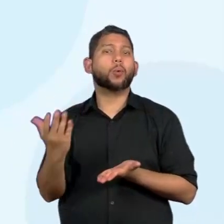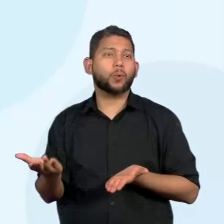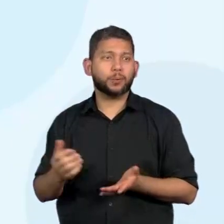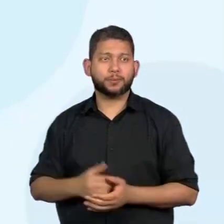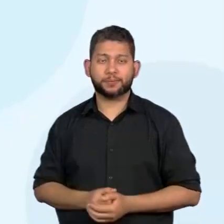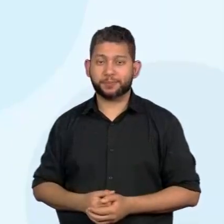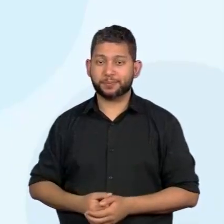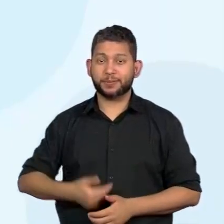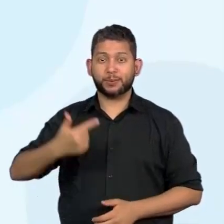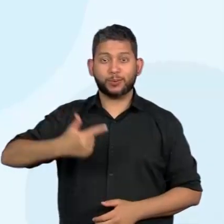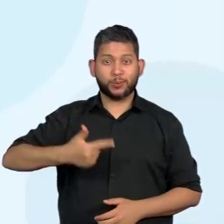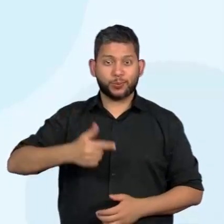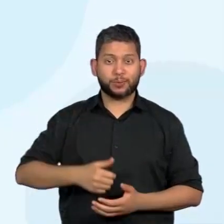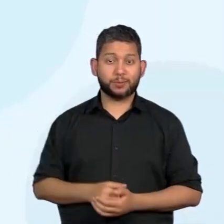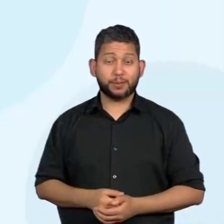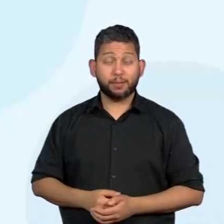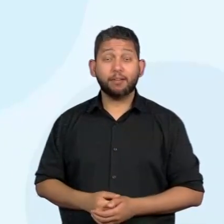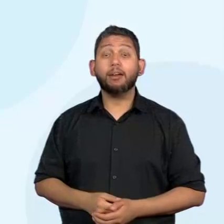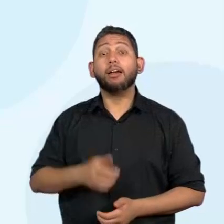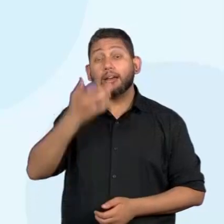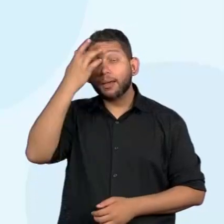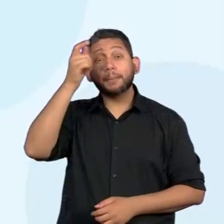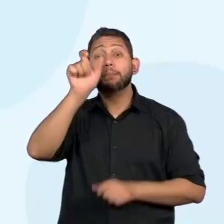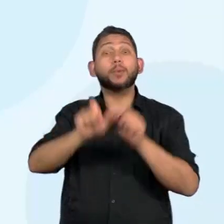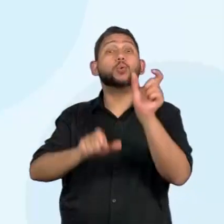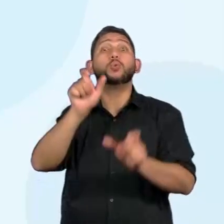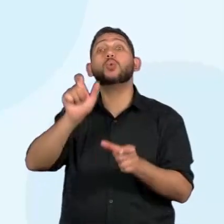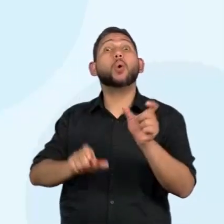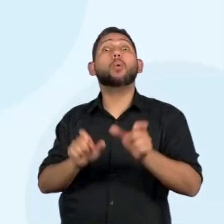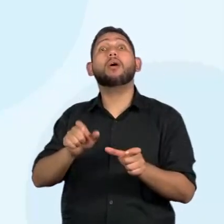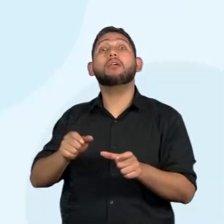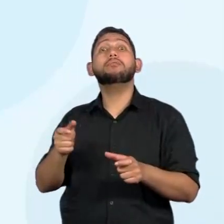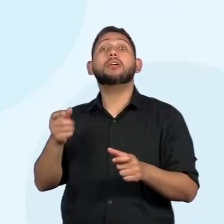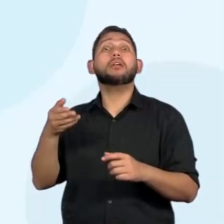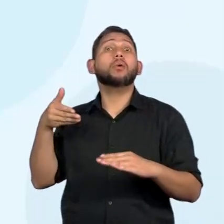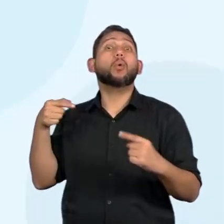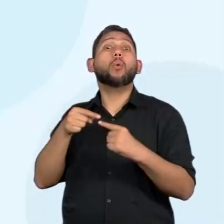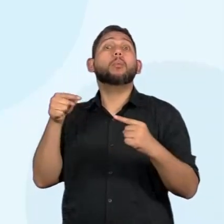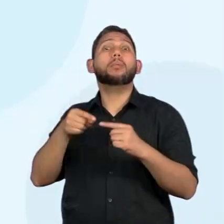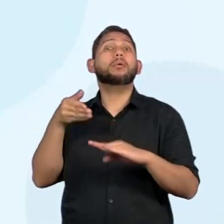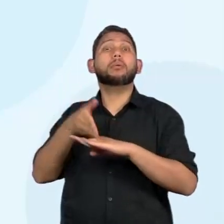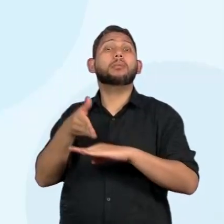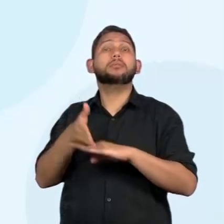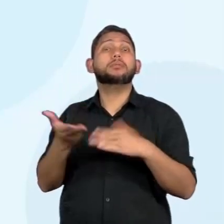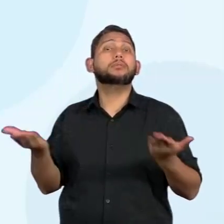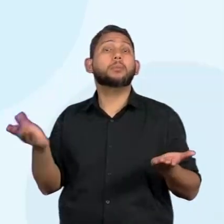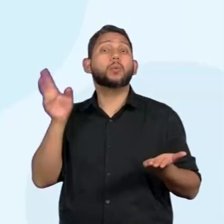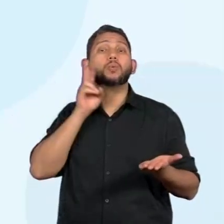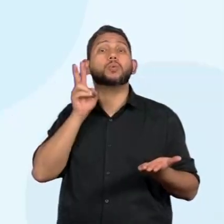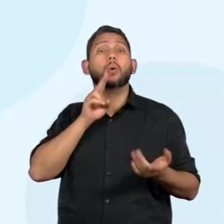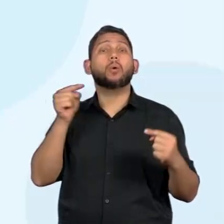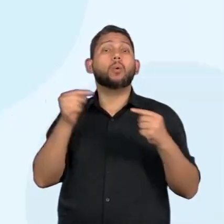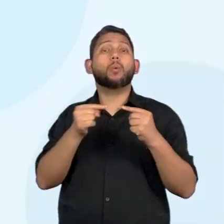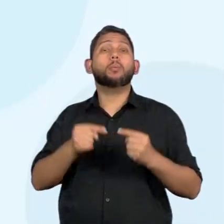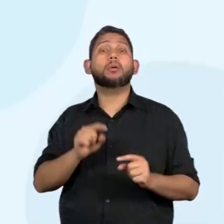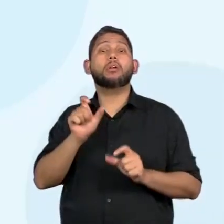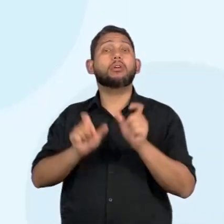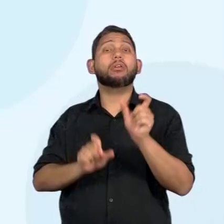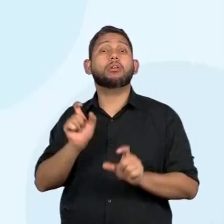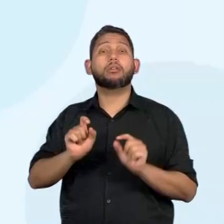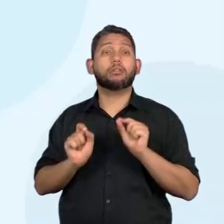Quem são os personagens que participam do fato ocorrido, do fato noticiado? Aí, vamos lá.